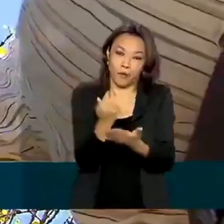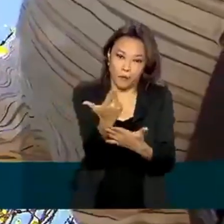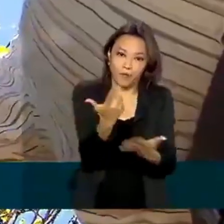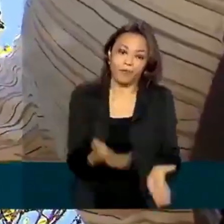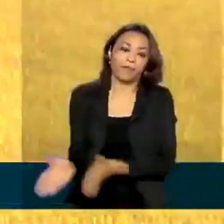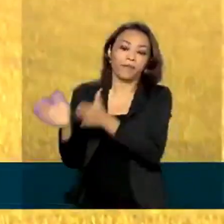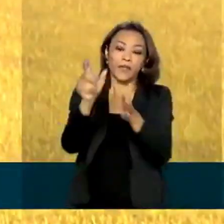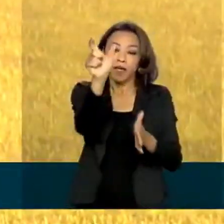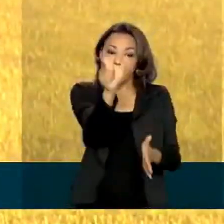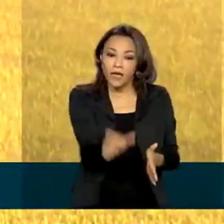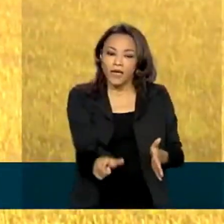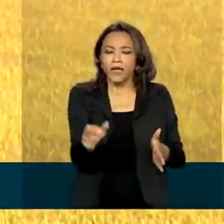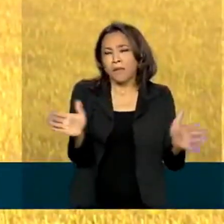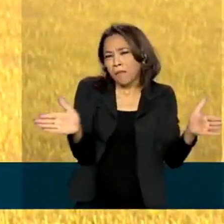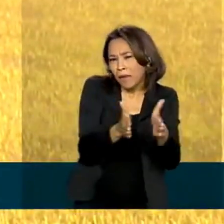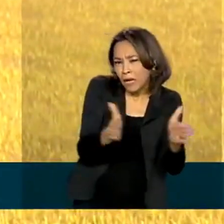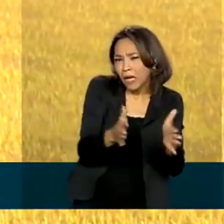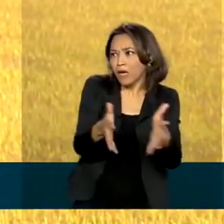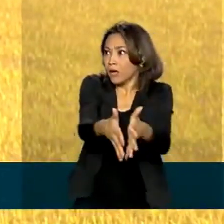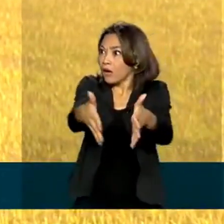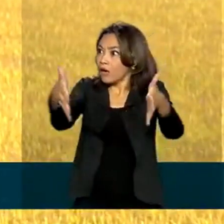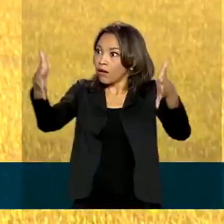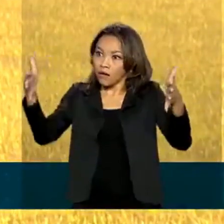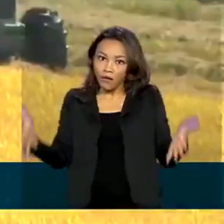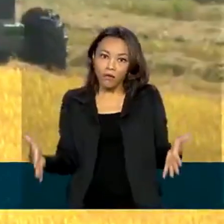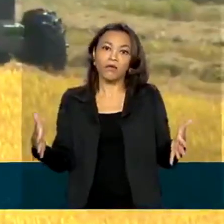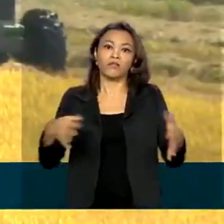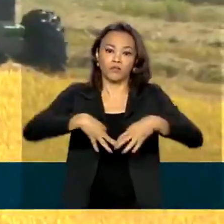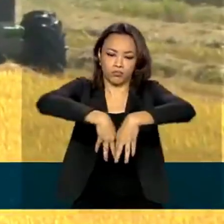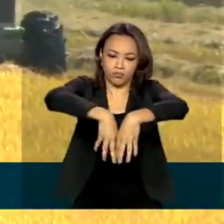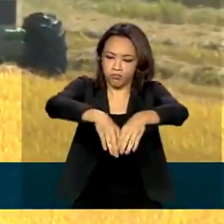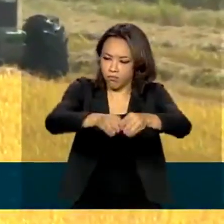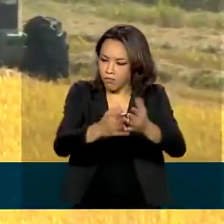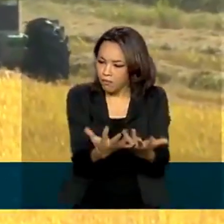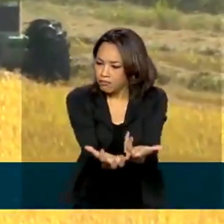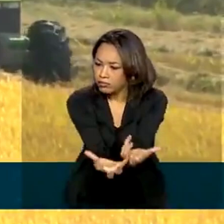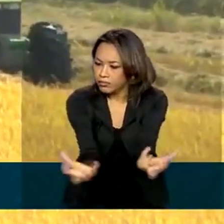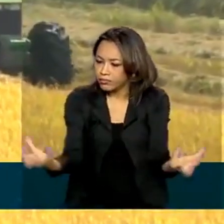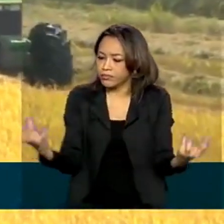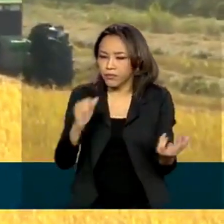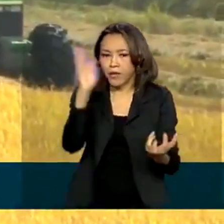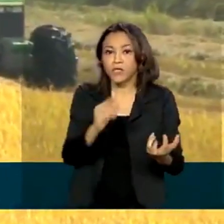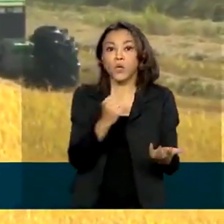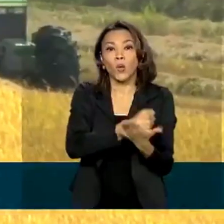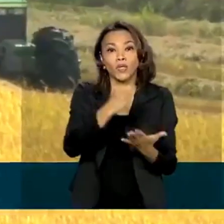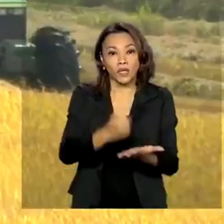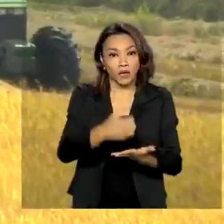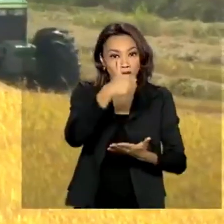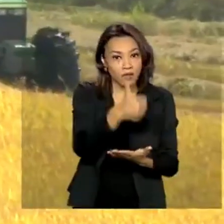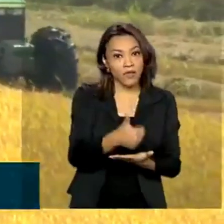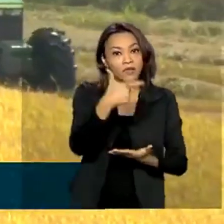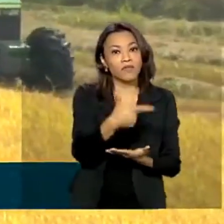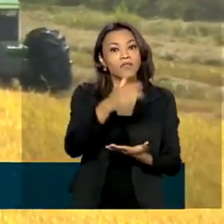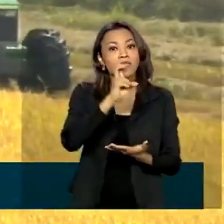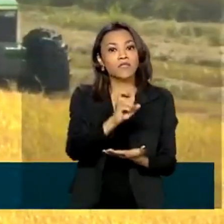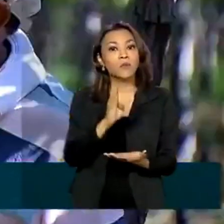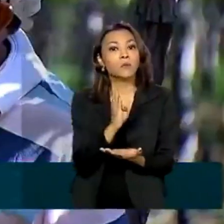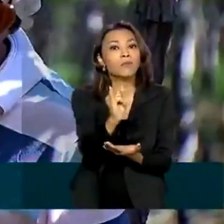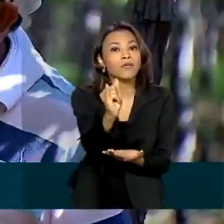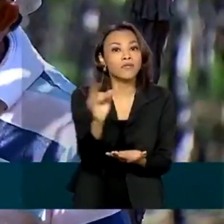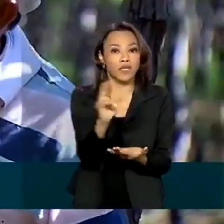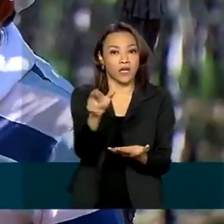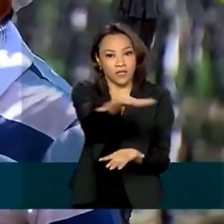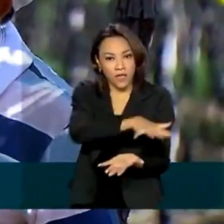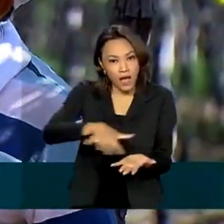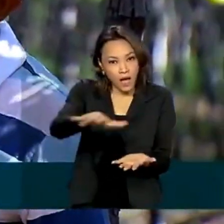pequenas, médias e grandes propriedades em todo o país contrataram 125 bilhões de reais em crédito rural